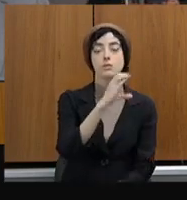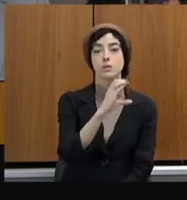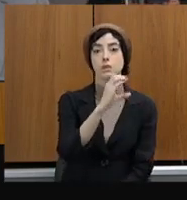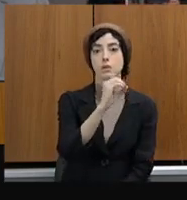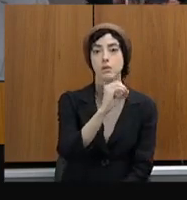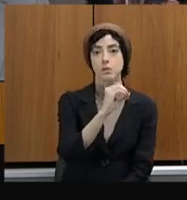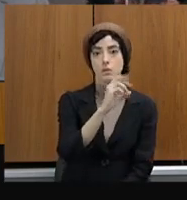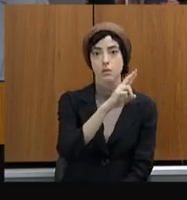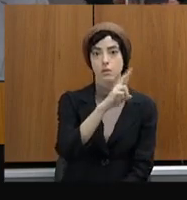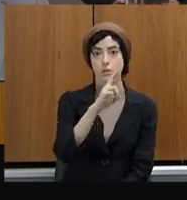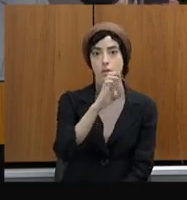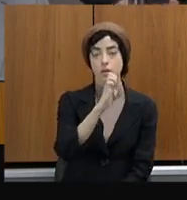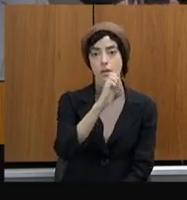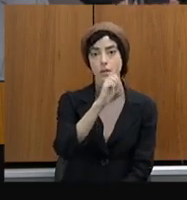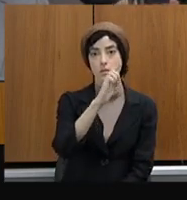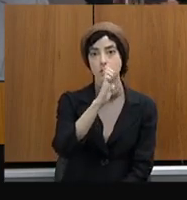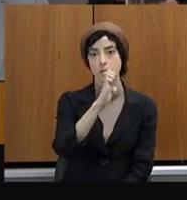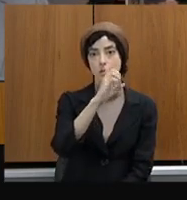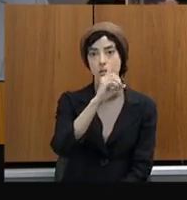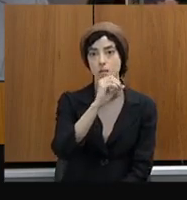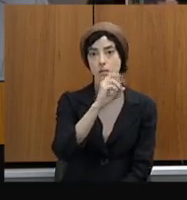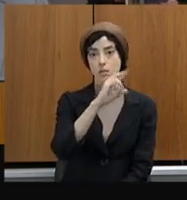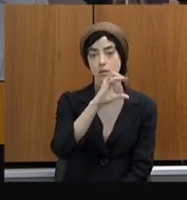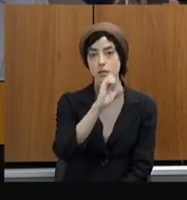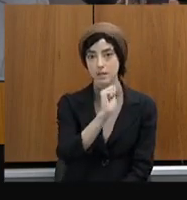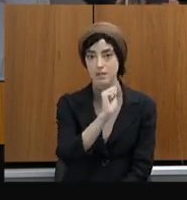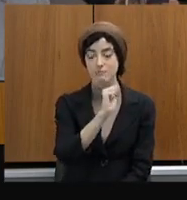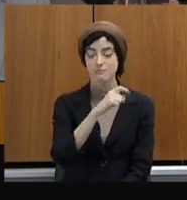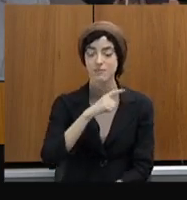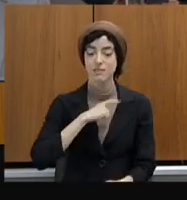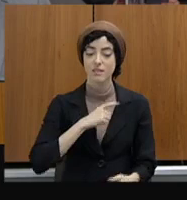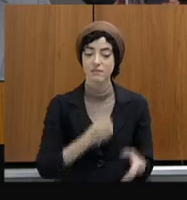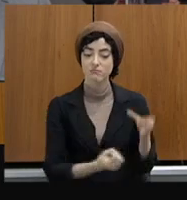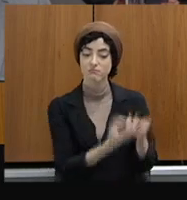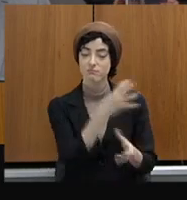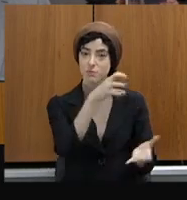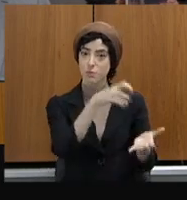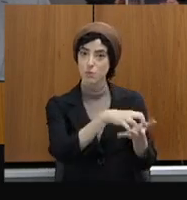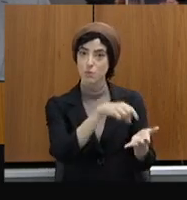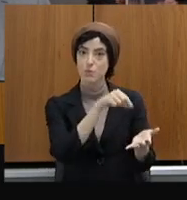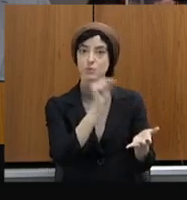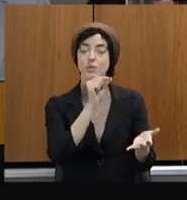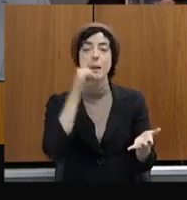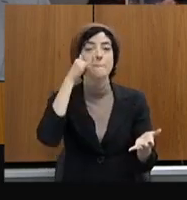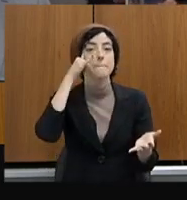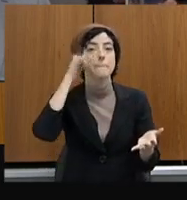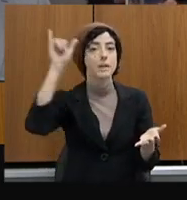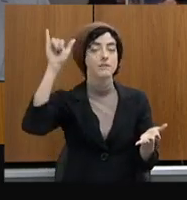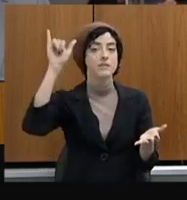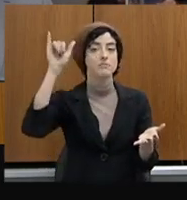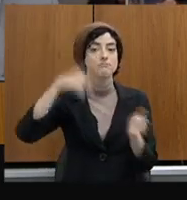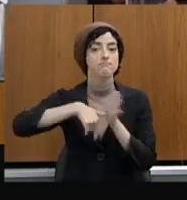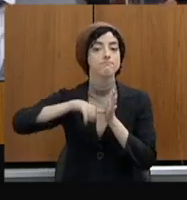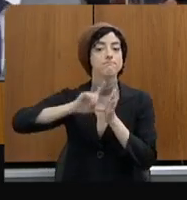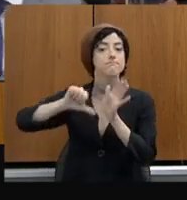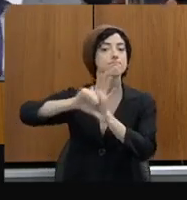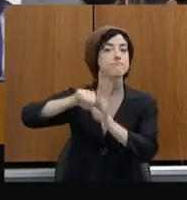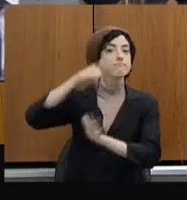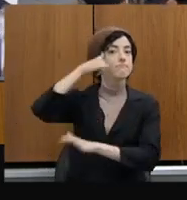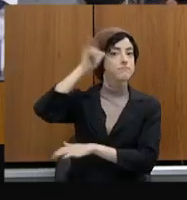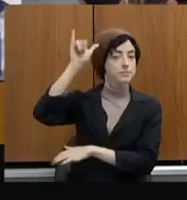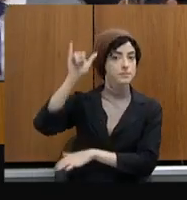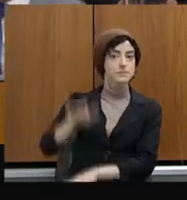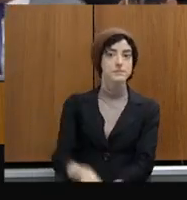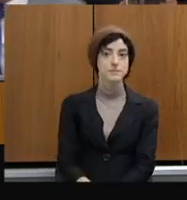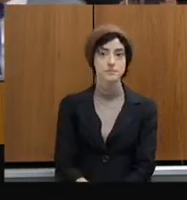prevenção foi instalado lá. Mas nós não podemos negar que é também relevante que os processos